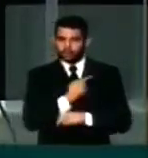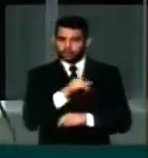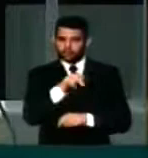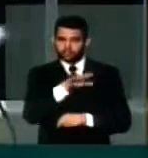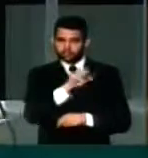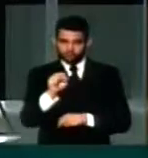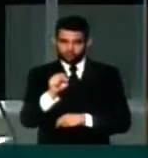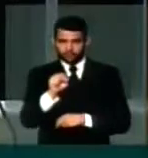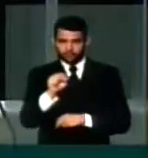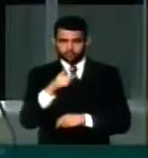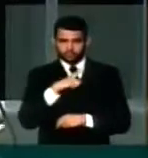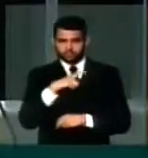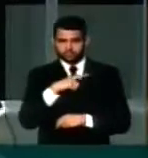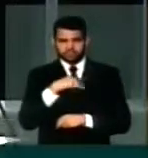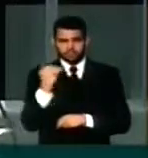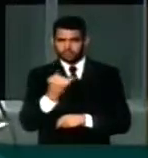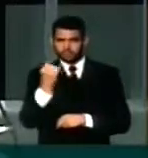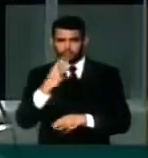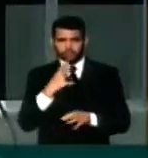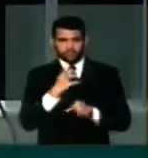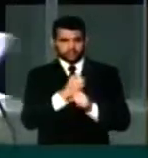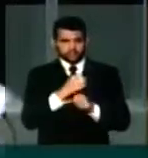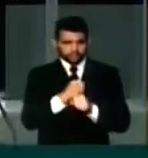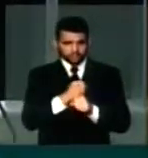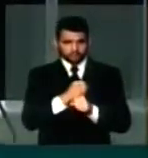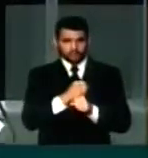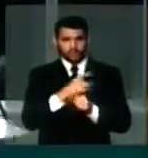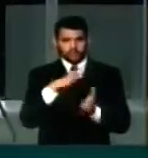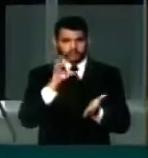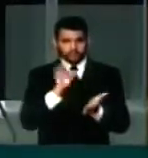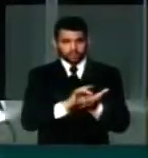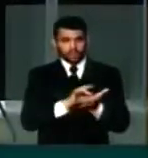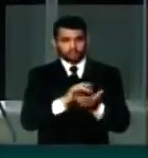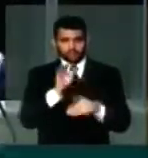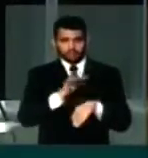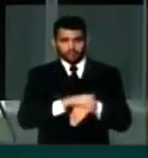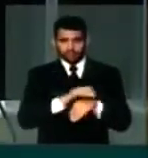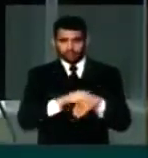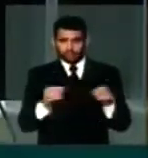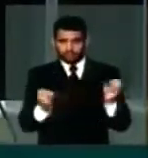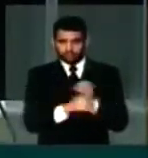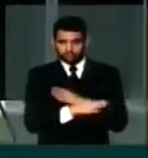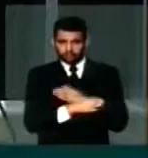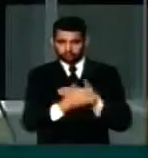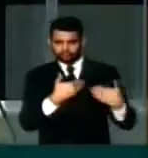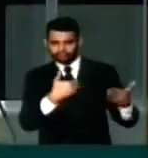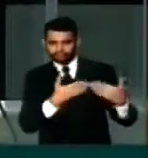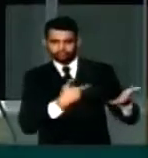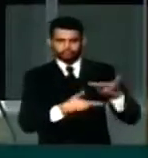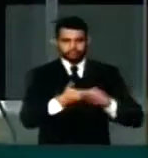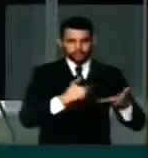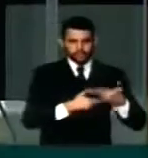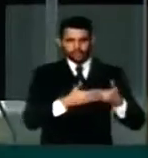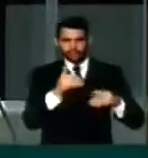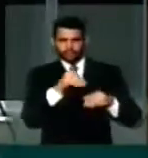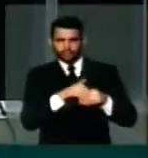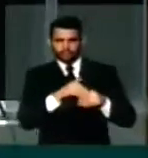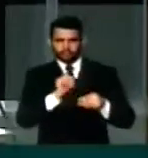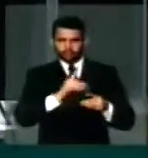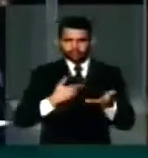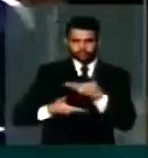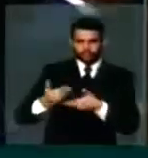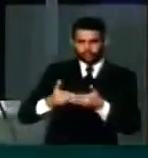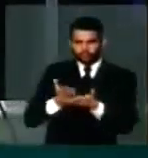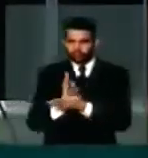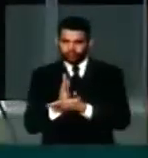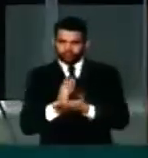do PSOL, não são a essência do orçamento, tem de fato o mérito de acabar com o toma lá da cá. Se não vota comigo, eu